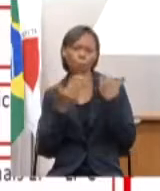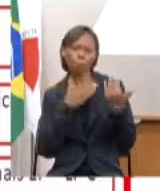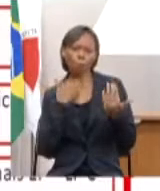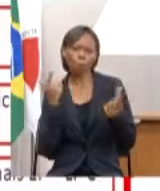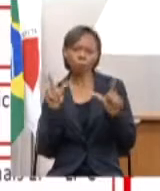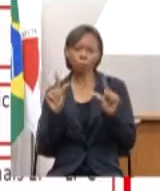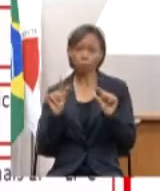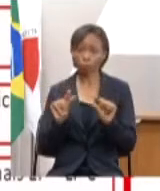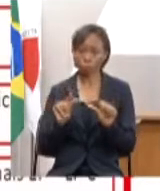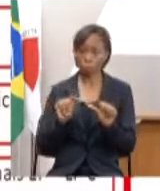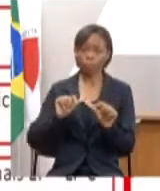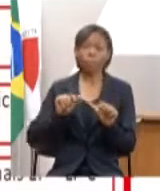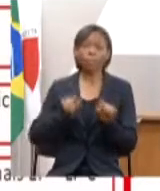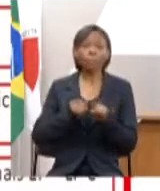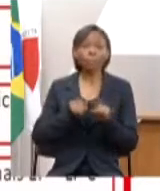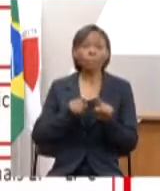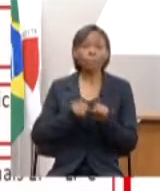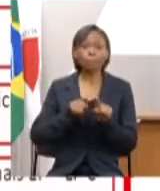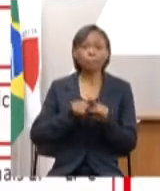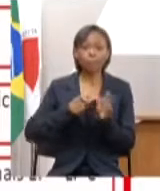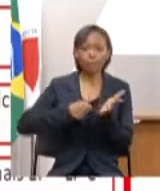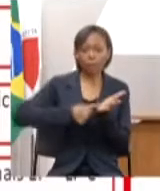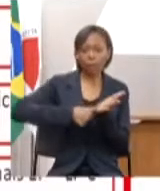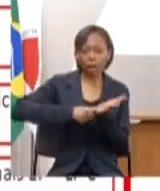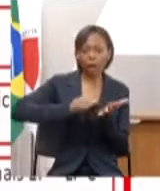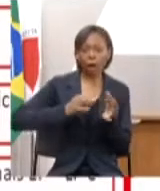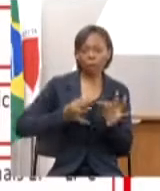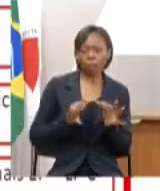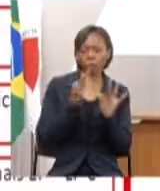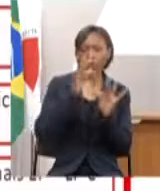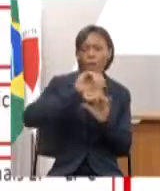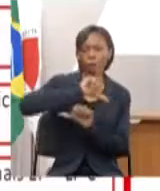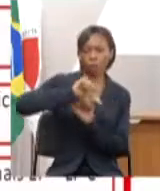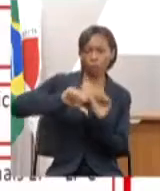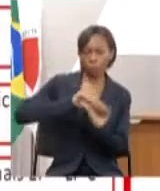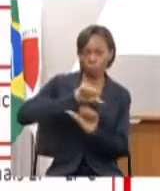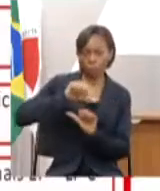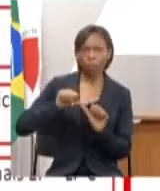índice de transformação digital, criação de empregos,